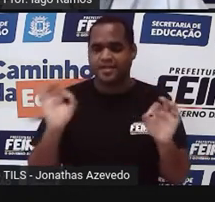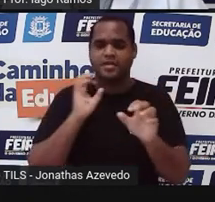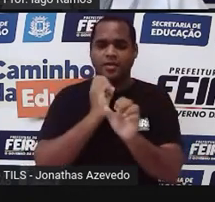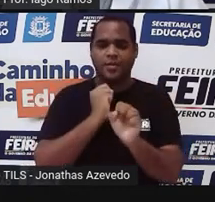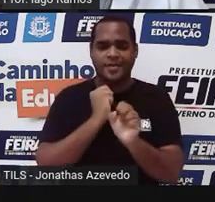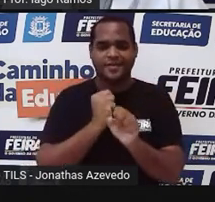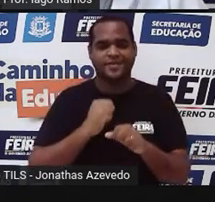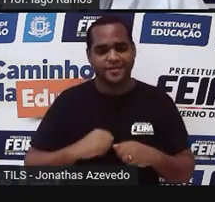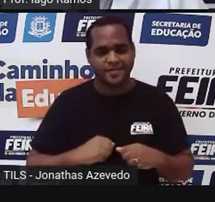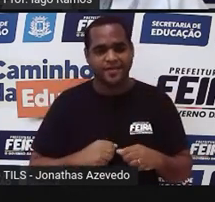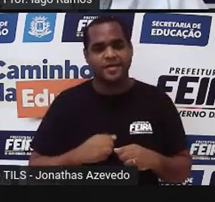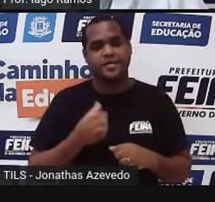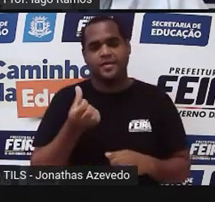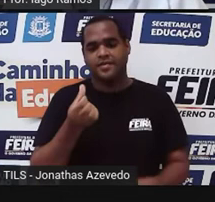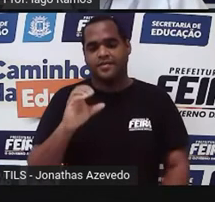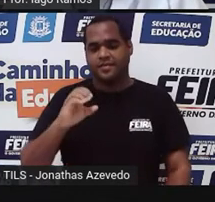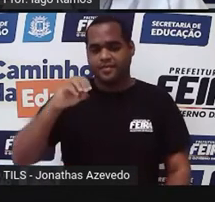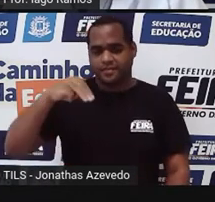É a medida 6.